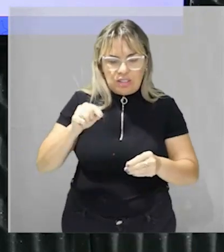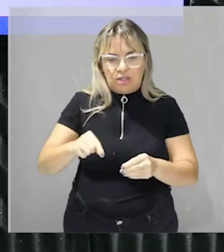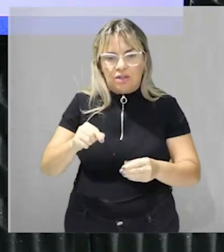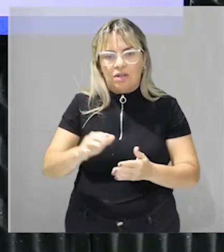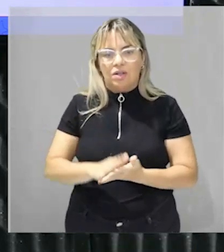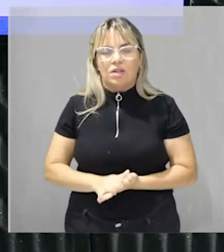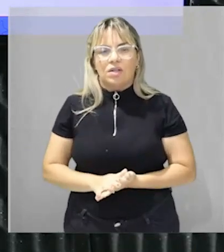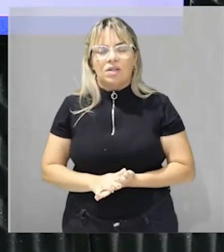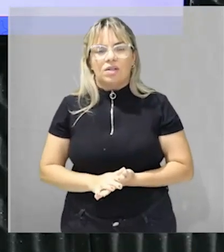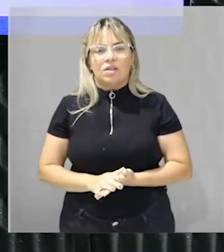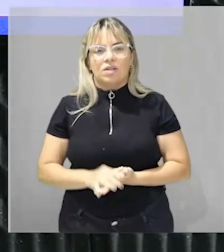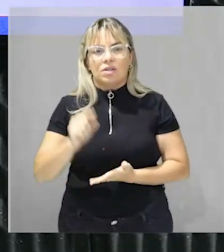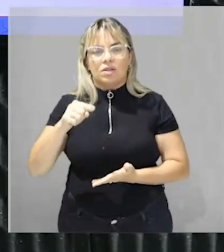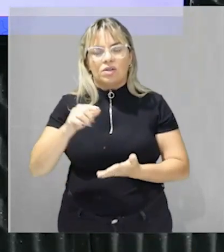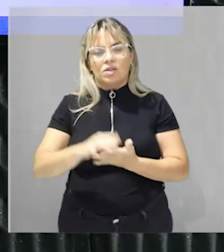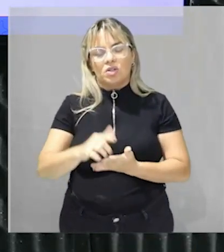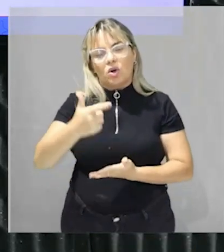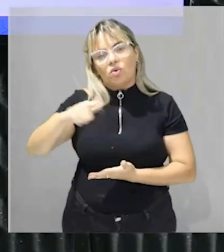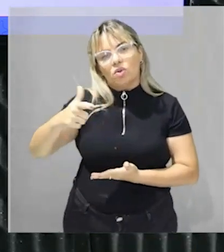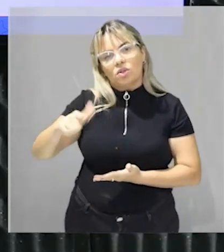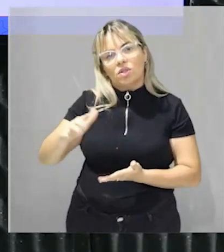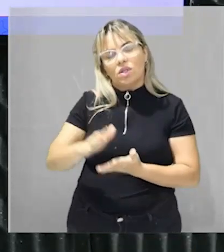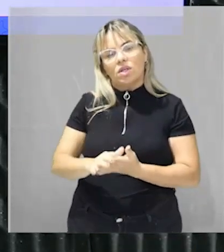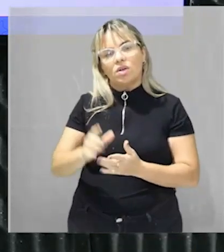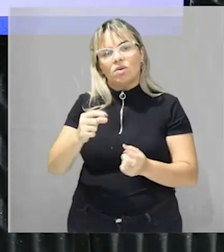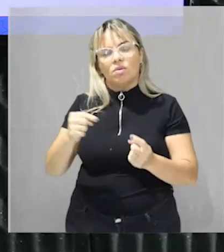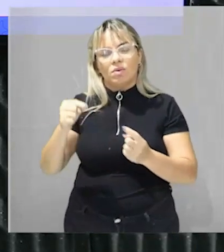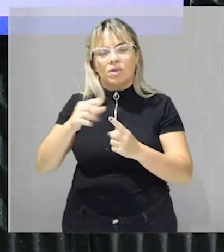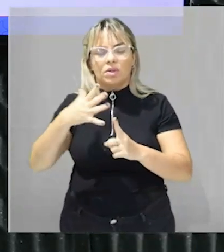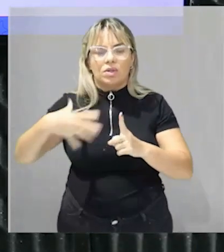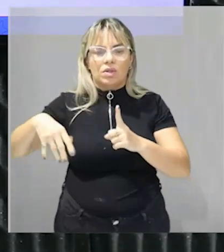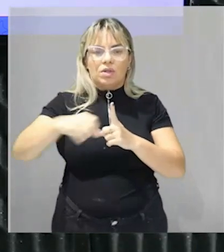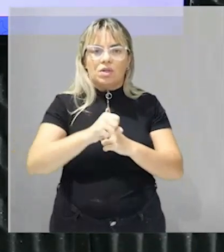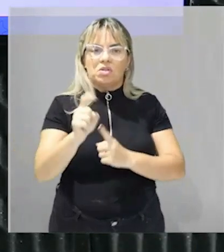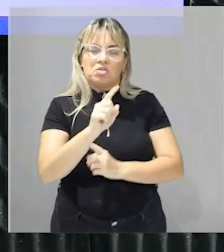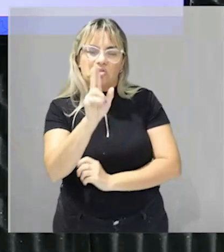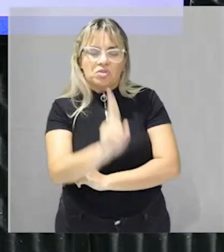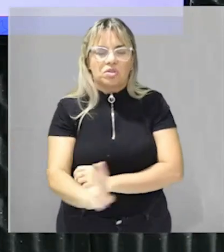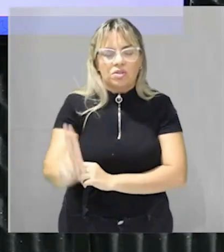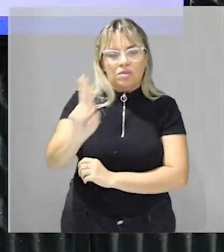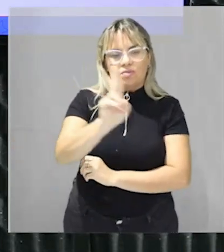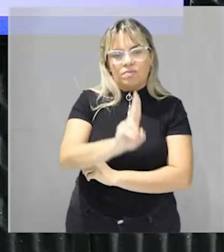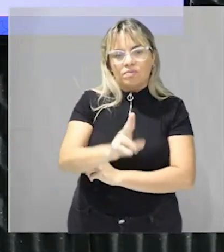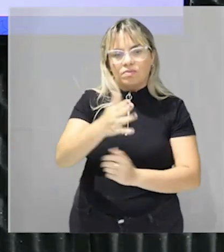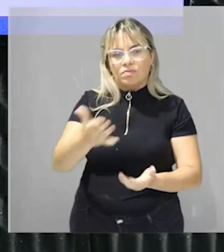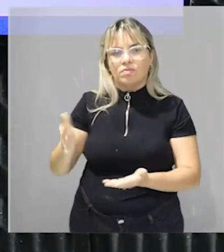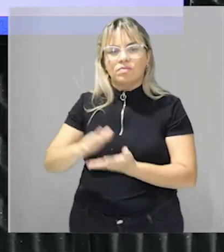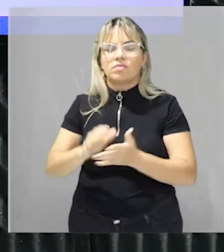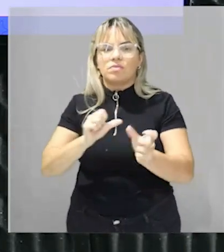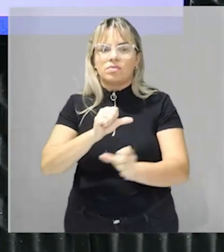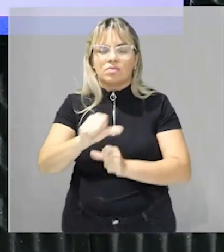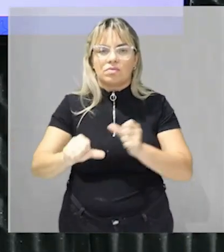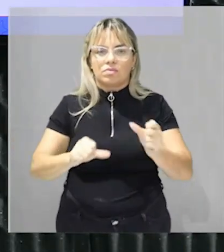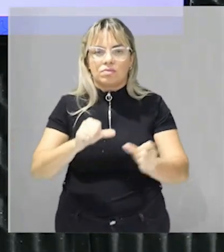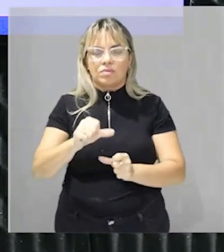terras de áreas que não tem função social ou seja que não estão sendo utilizadas que nós chamamos de terras devolutas